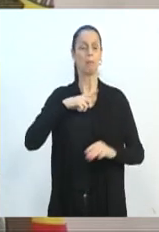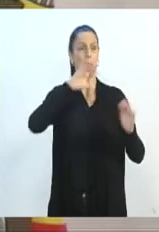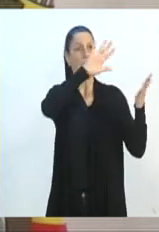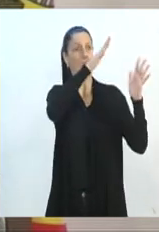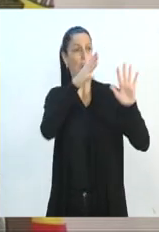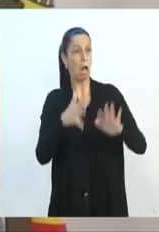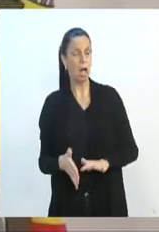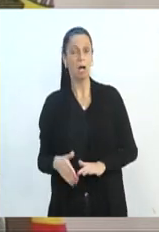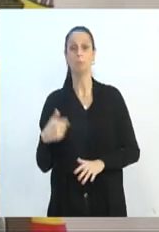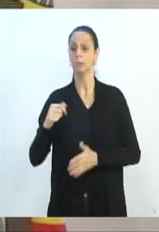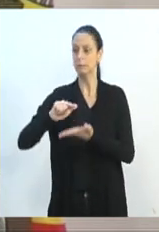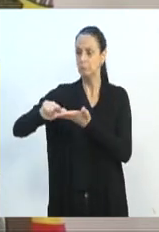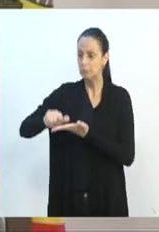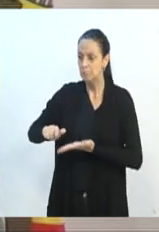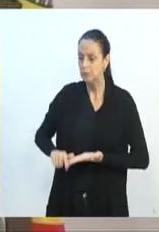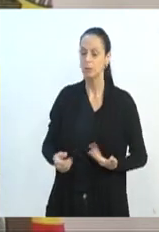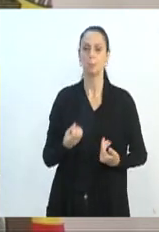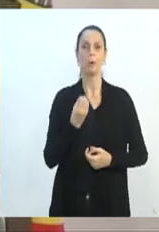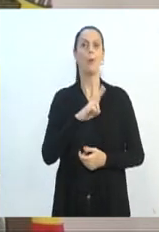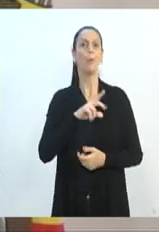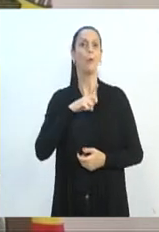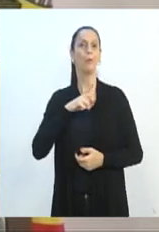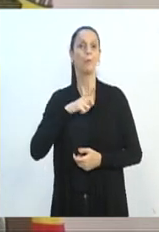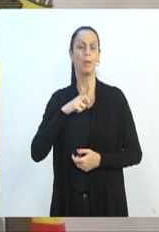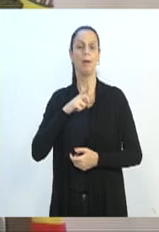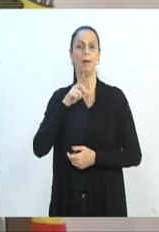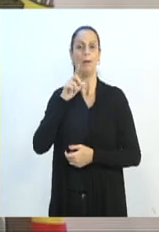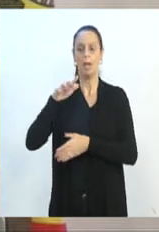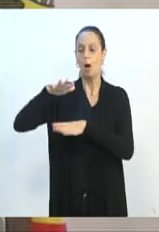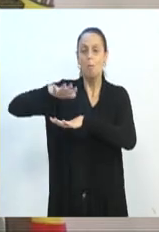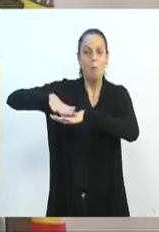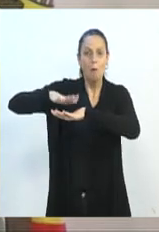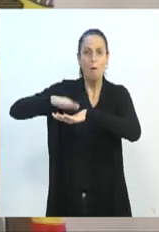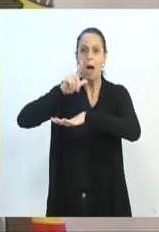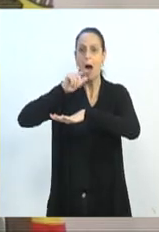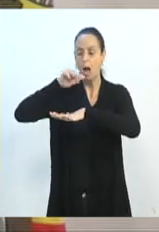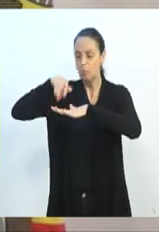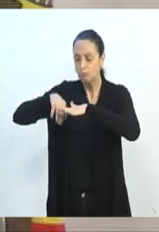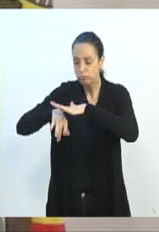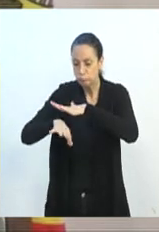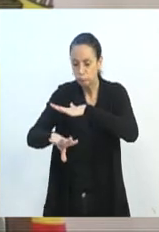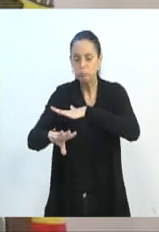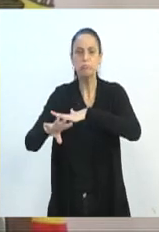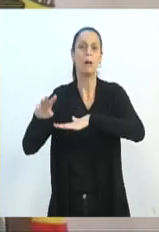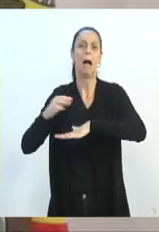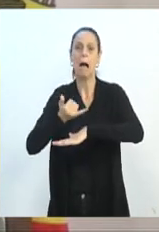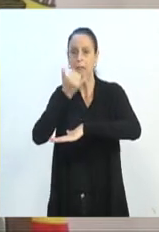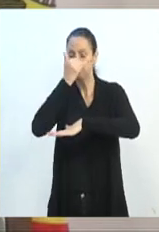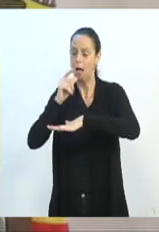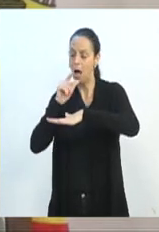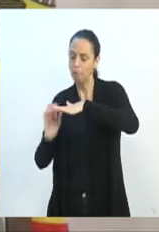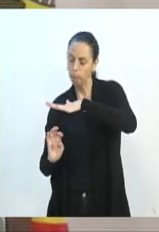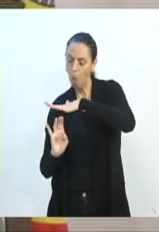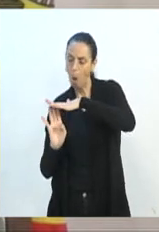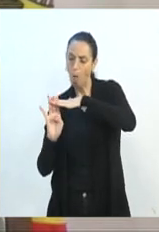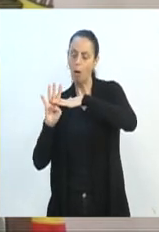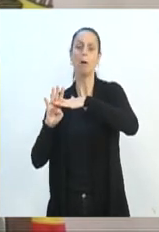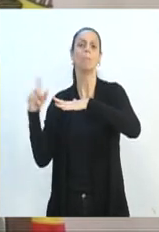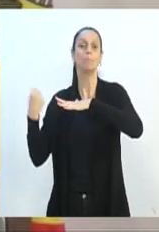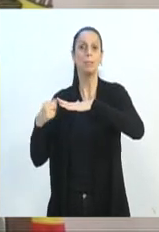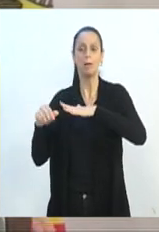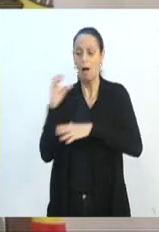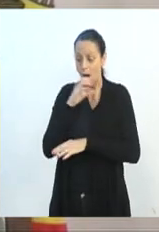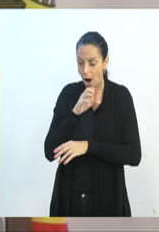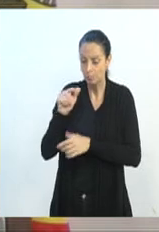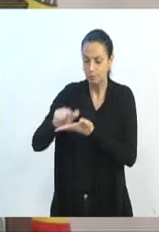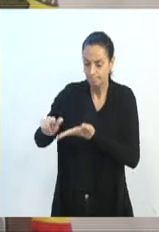lobo, enfim, o mais rápido possível por parte da secretaria. isso, pelo menos, aonde eu passei, aonde eu vi sendo noticiado, aonde